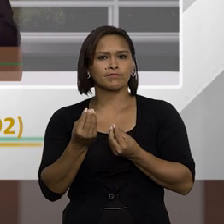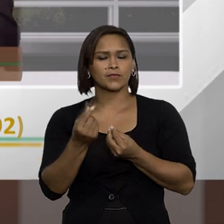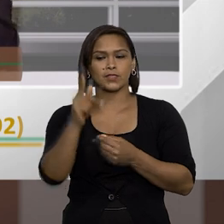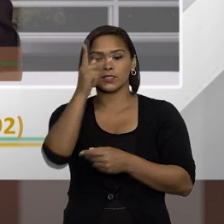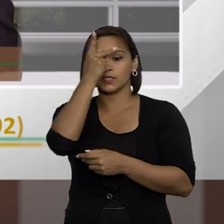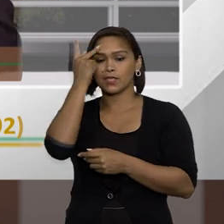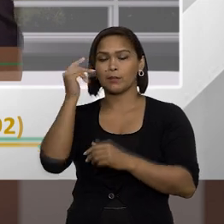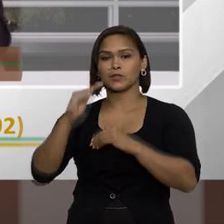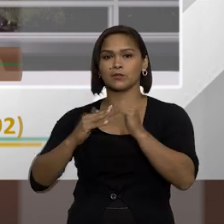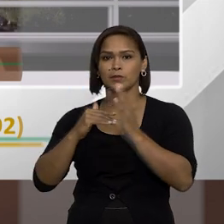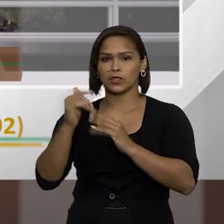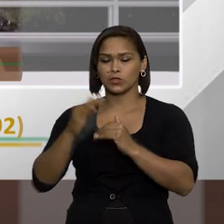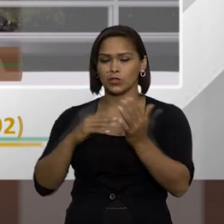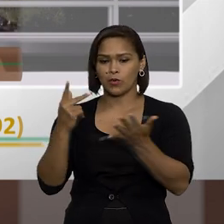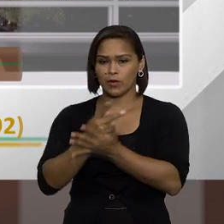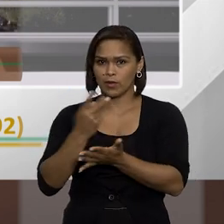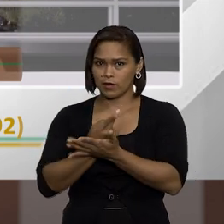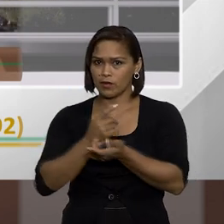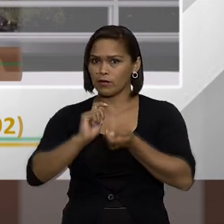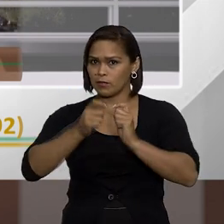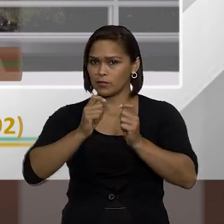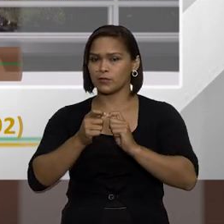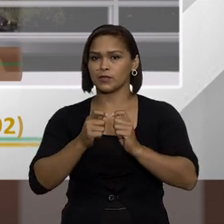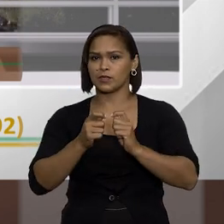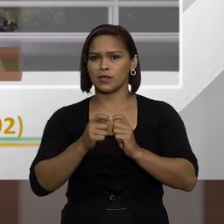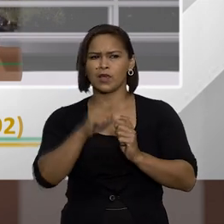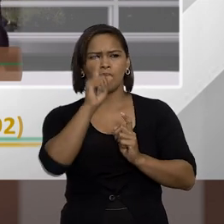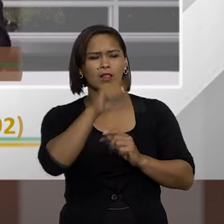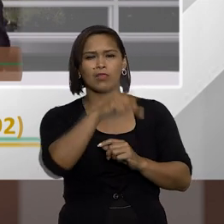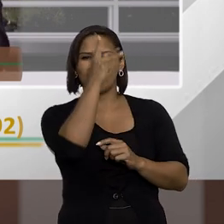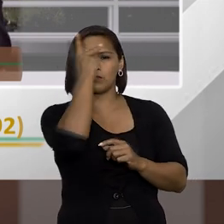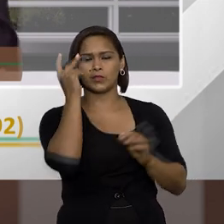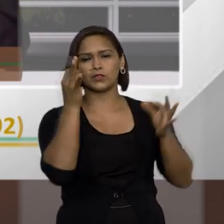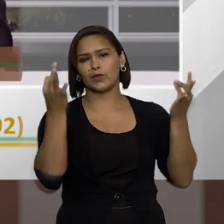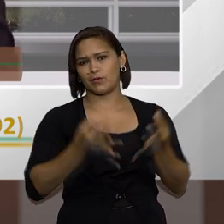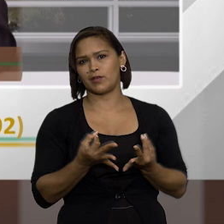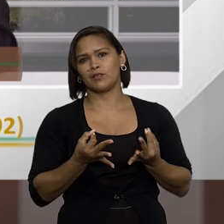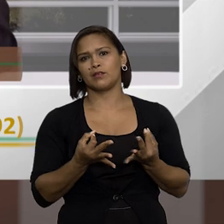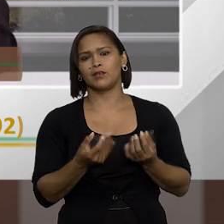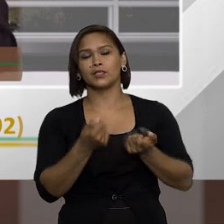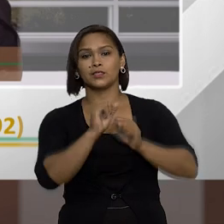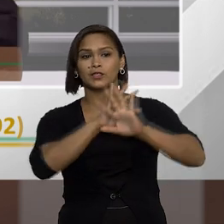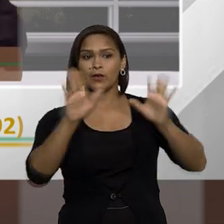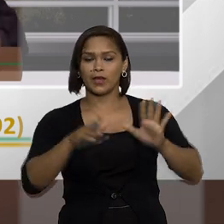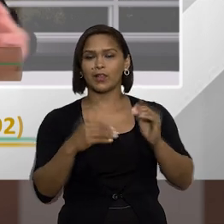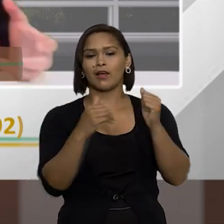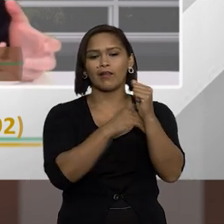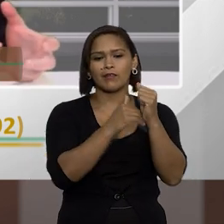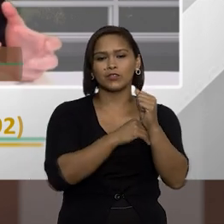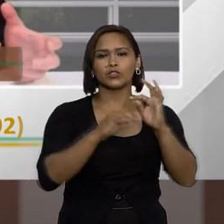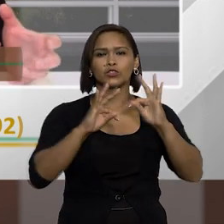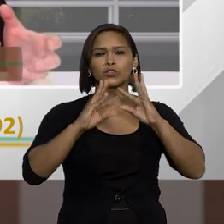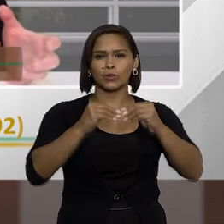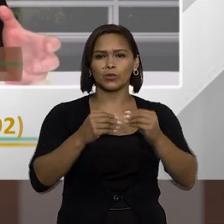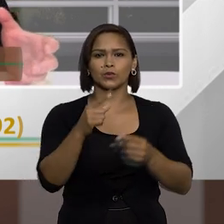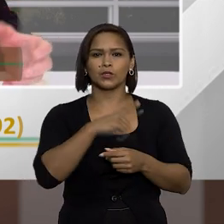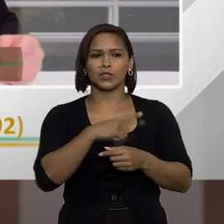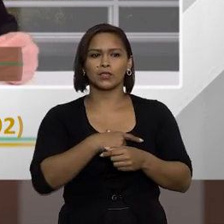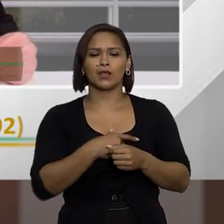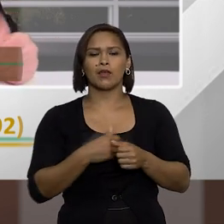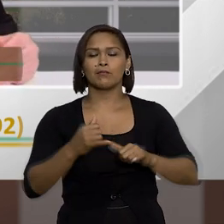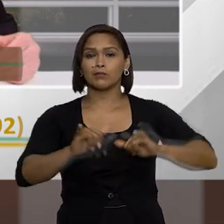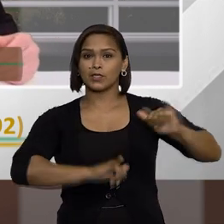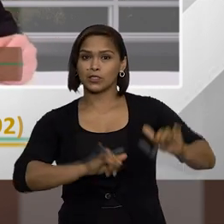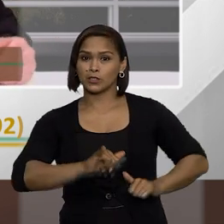se a pessoa praticou atos de improbidade ela não é uma pessoa correta então é óbvio que ela vai ocultar o seu patrimônio